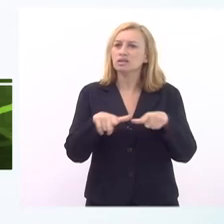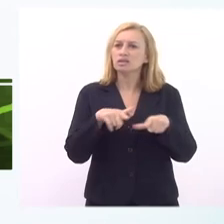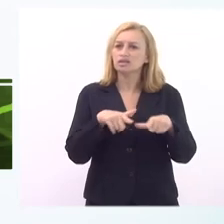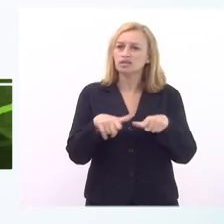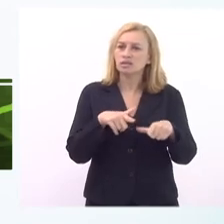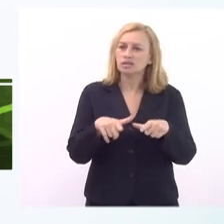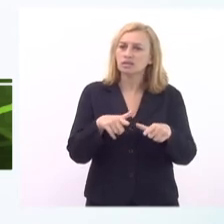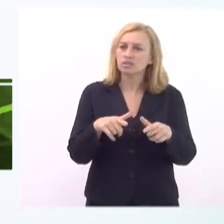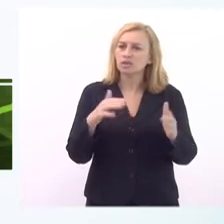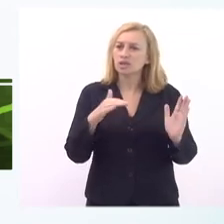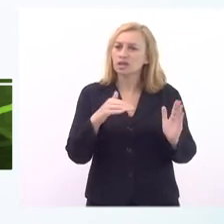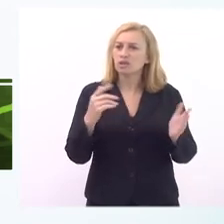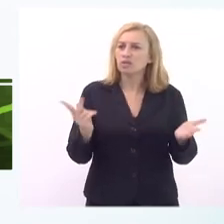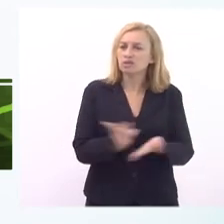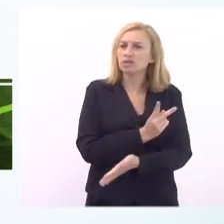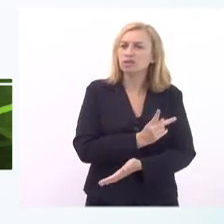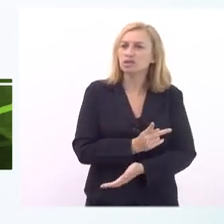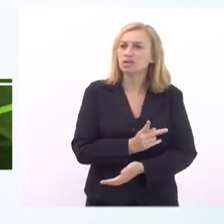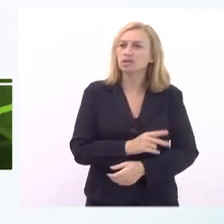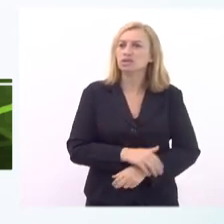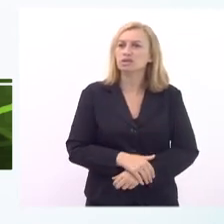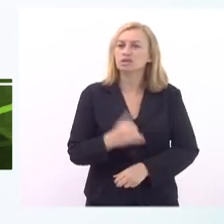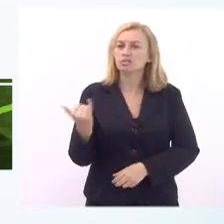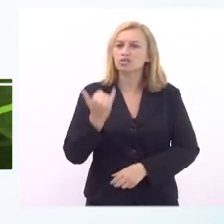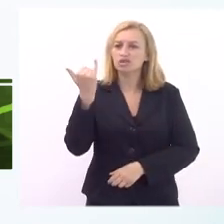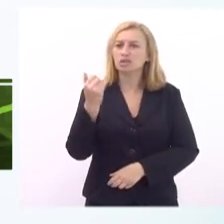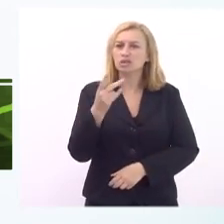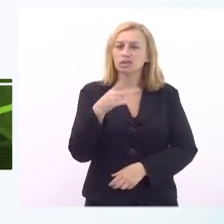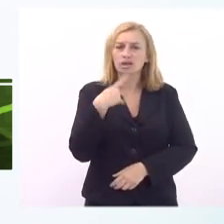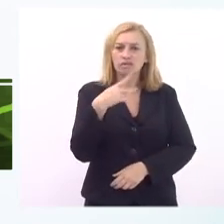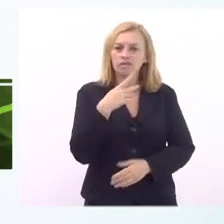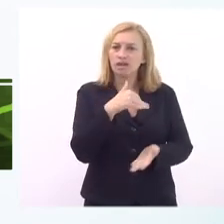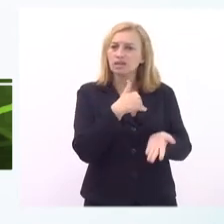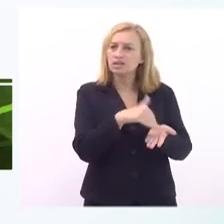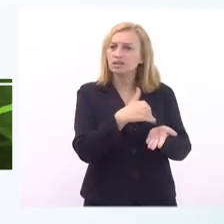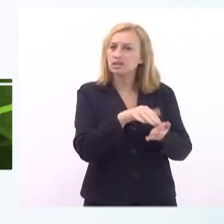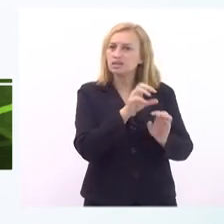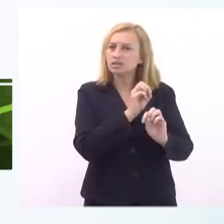questões se efetivem importante esse posicionamento da secretaria